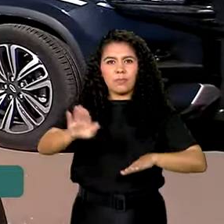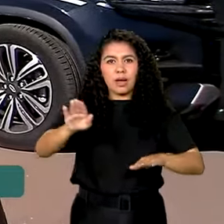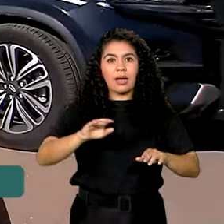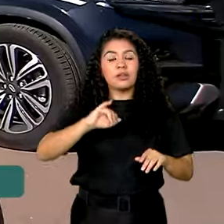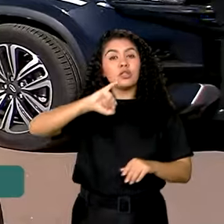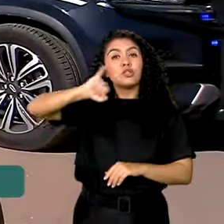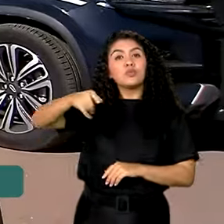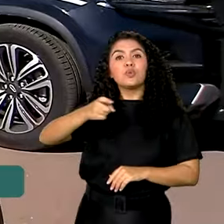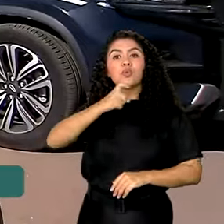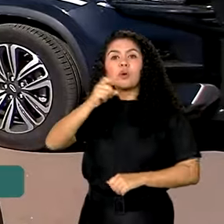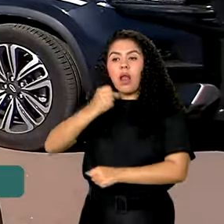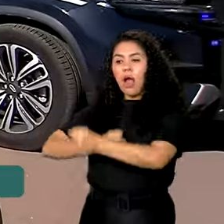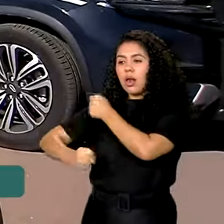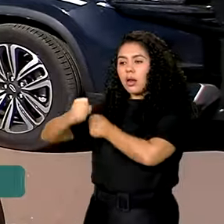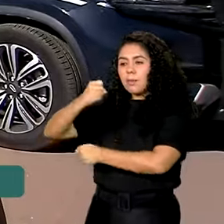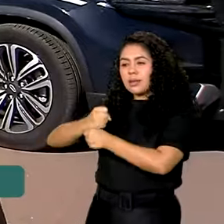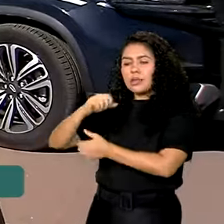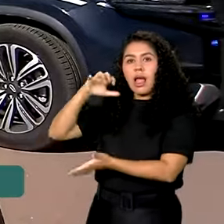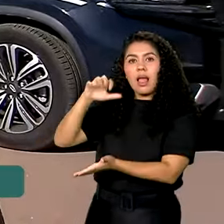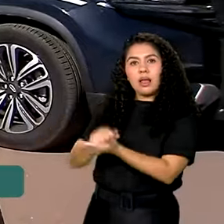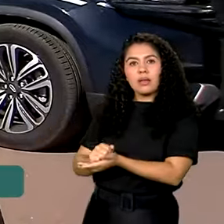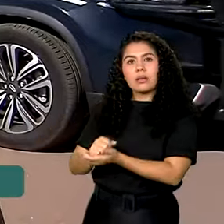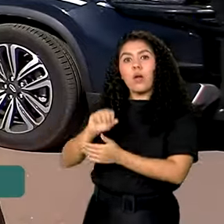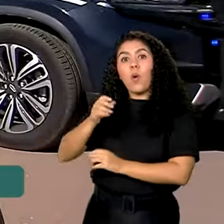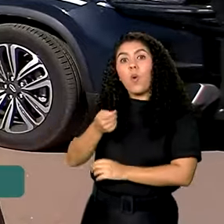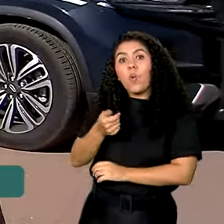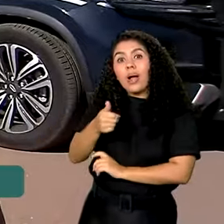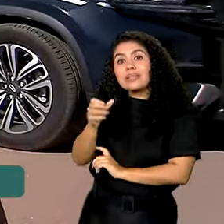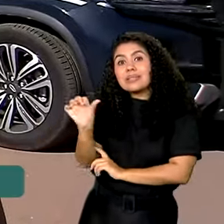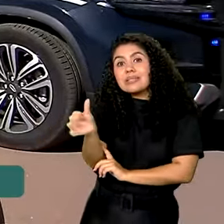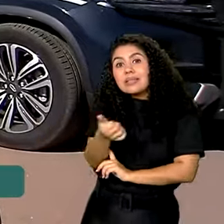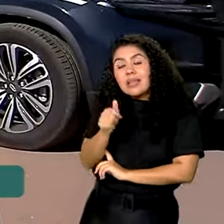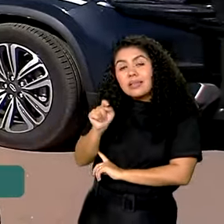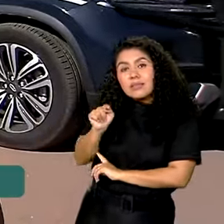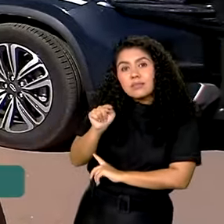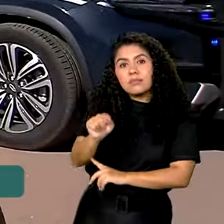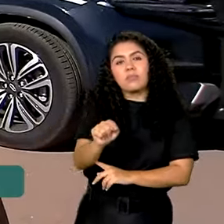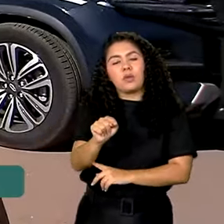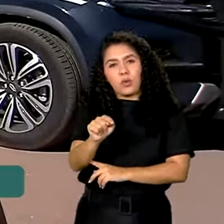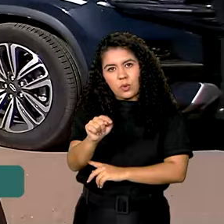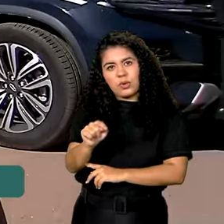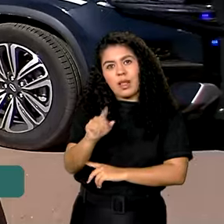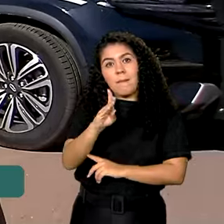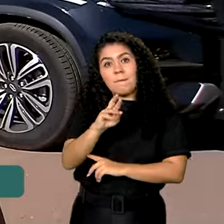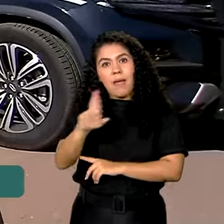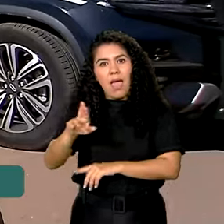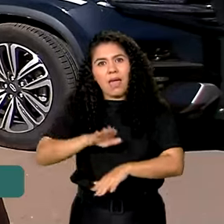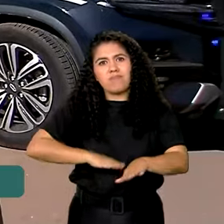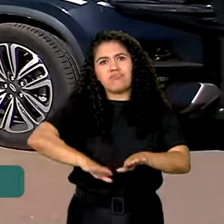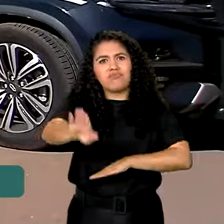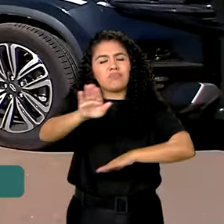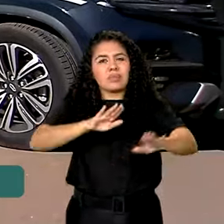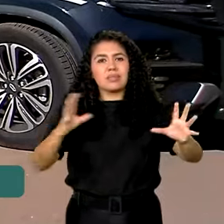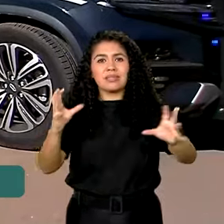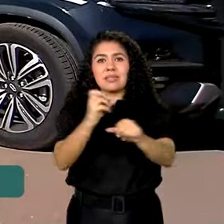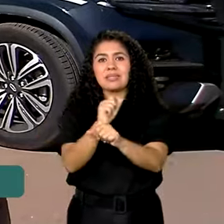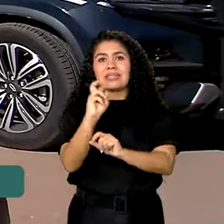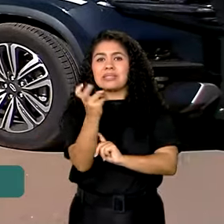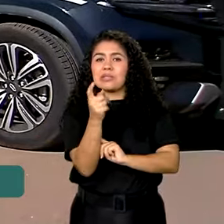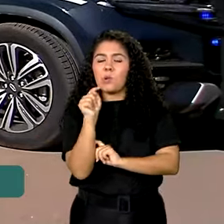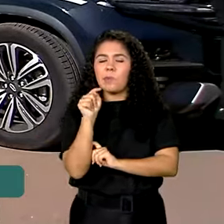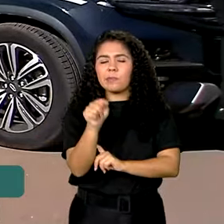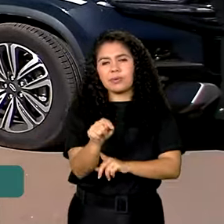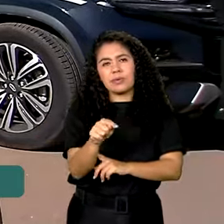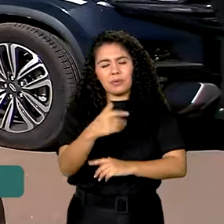julho do ano passado, foram registrados quase 6 mil acidentes nas rodovias federais, que deixaram mais de 5 mil feridos,